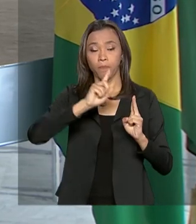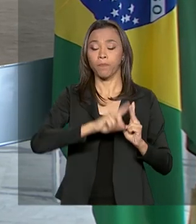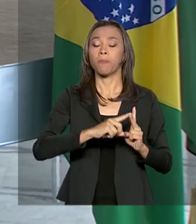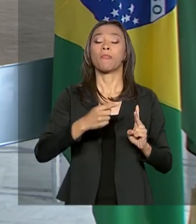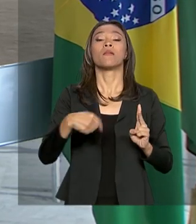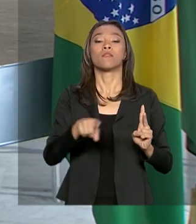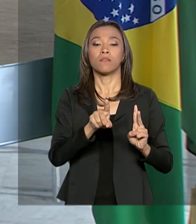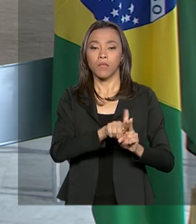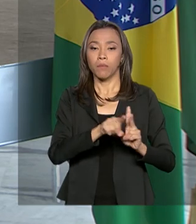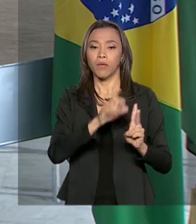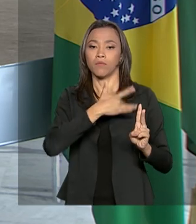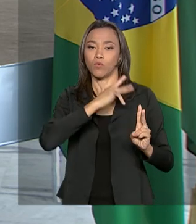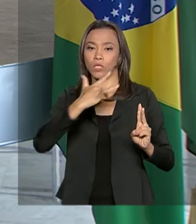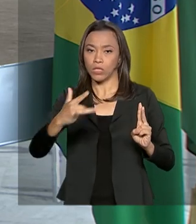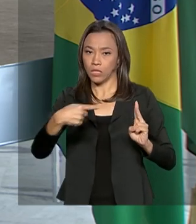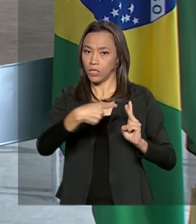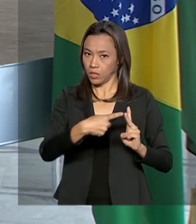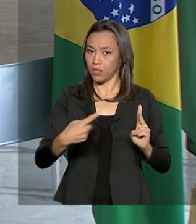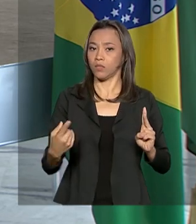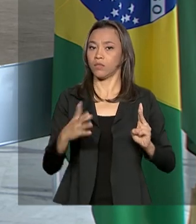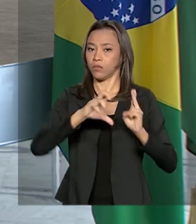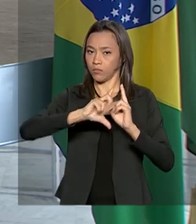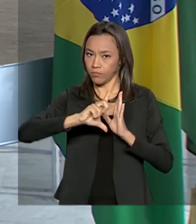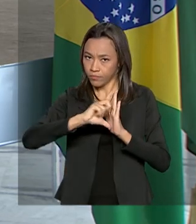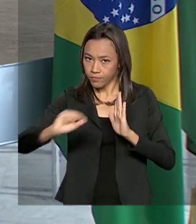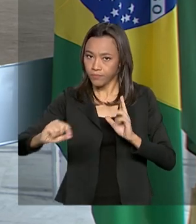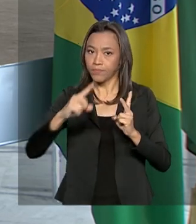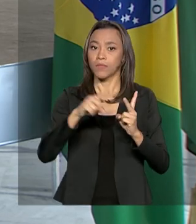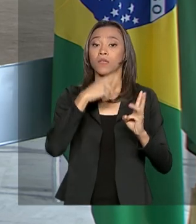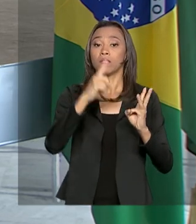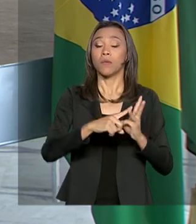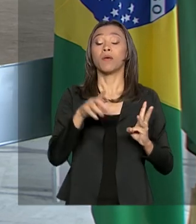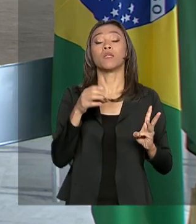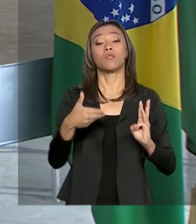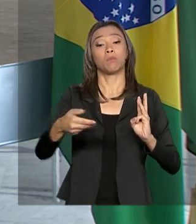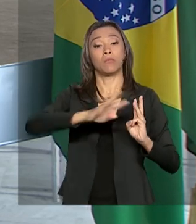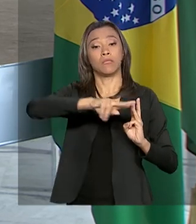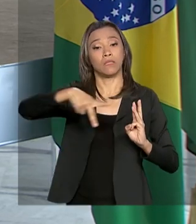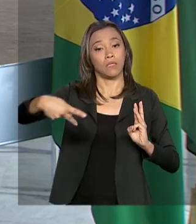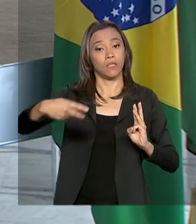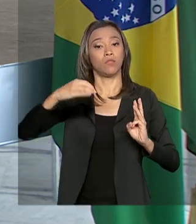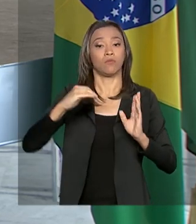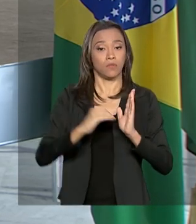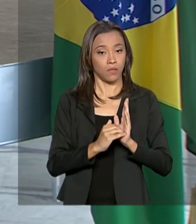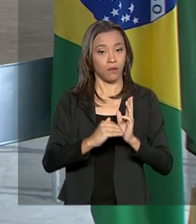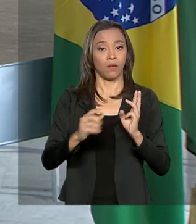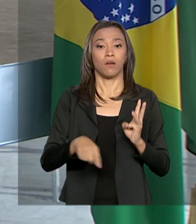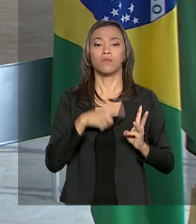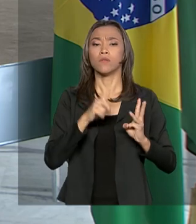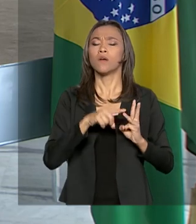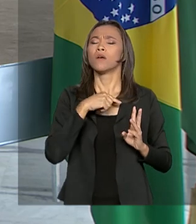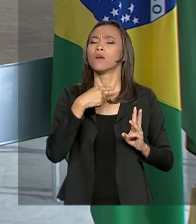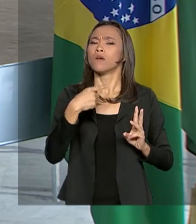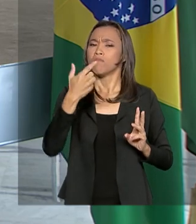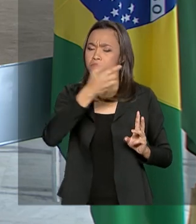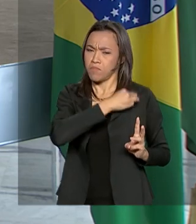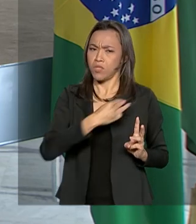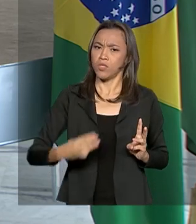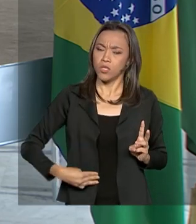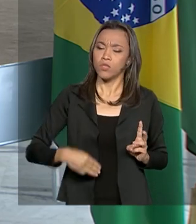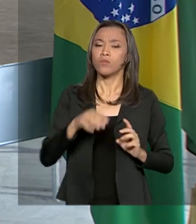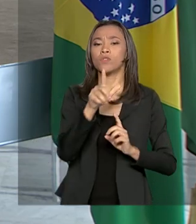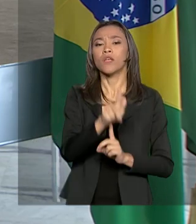Casa Civil, Onyx Lorenzoni, junto com o presidente do Senado, Davi Alcolumbre, mais os ministros do